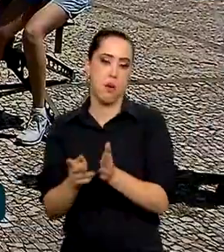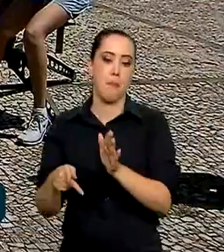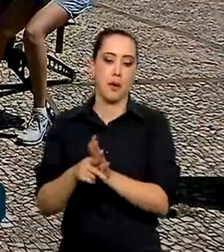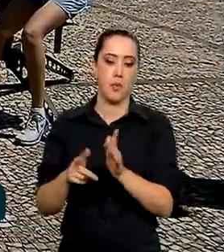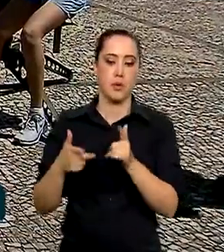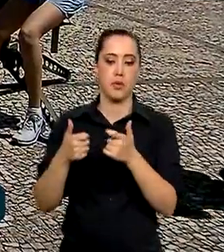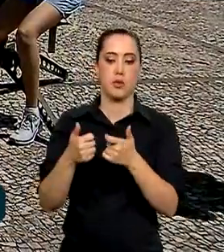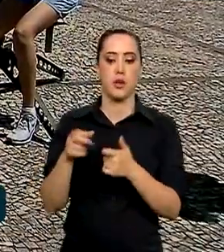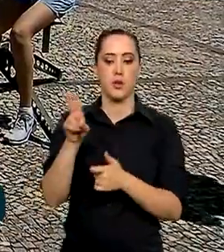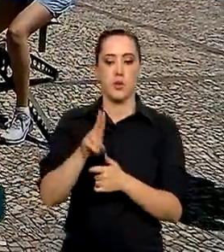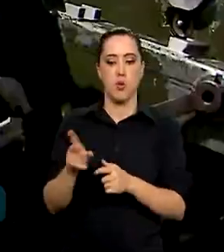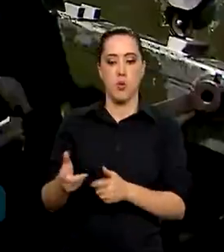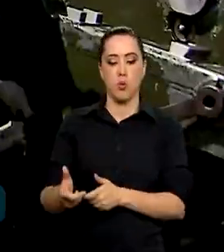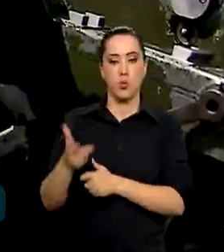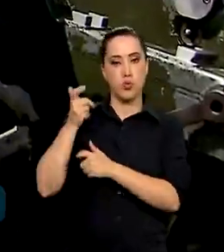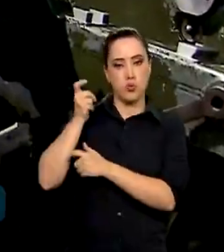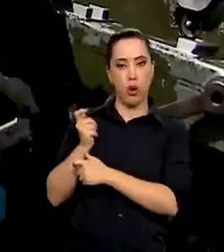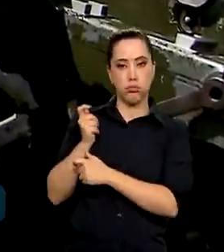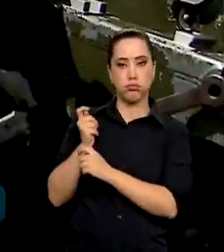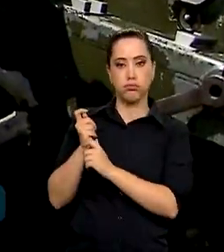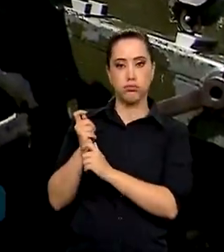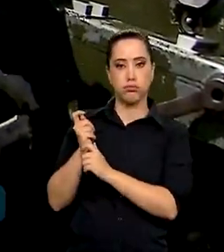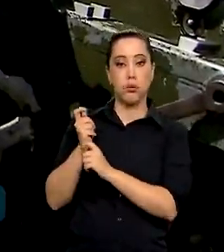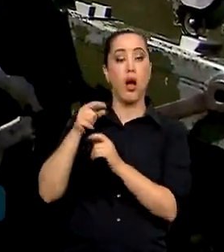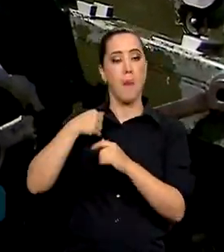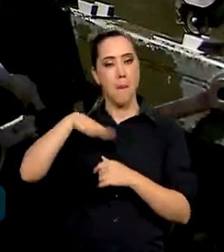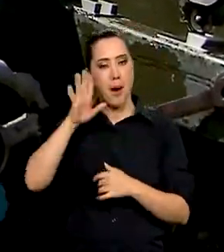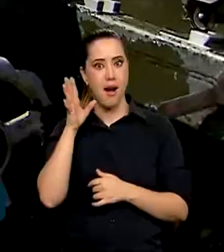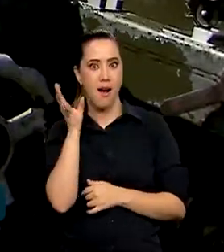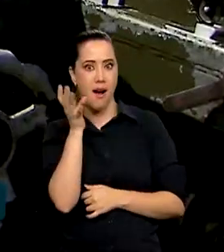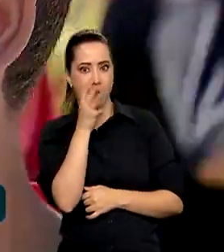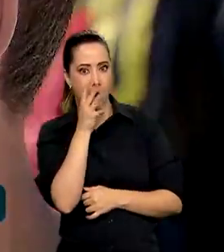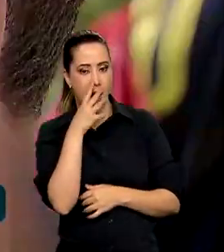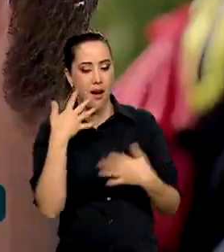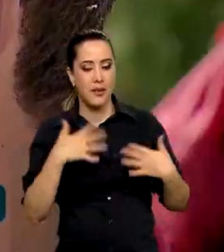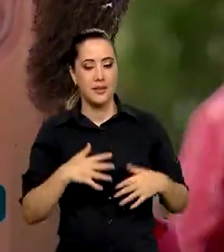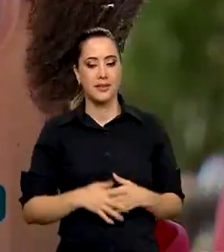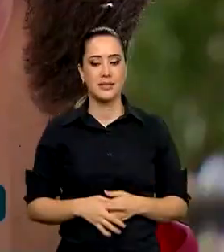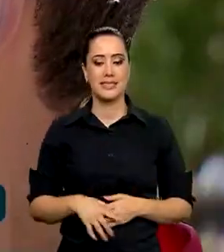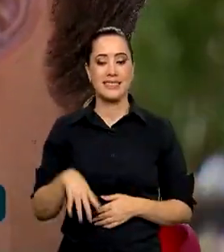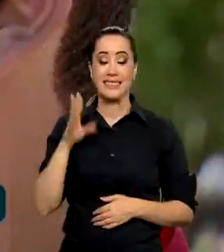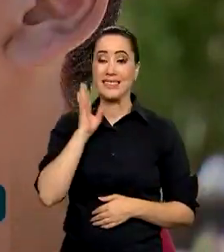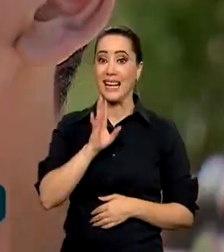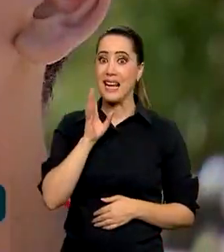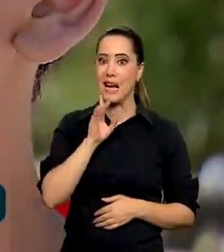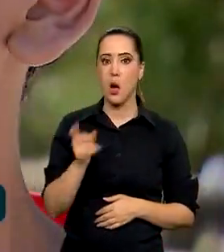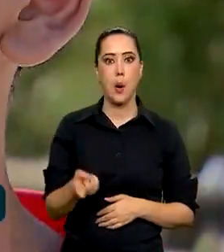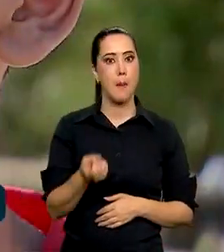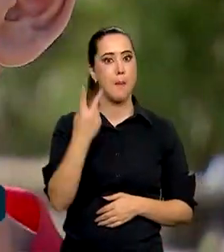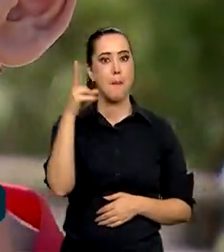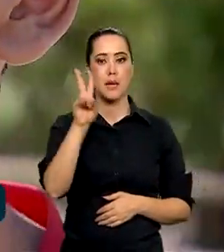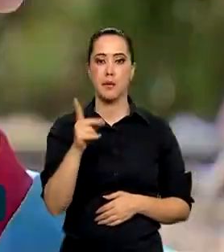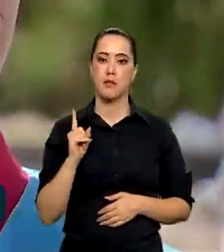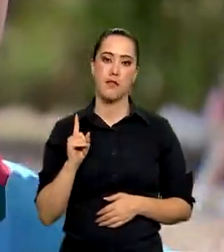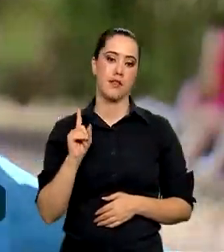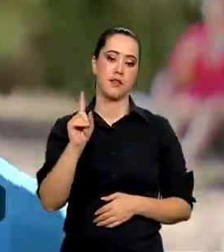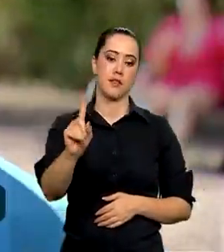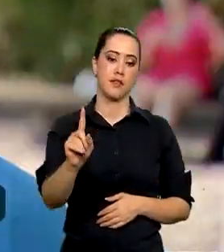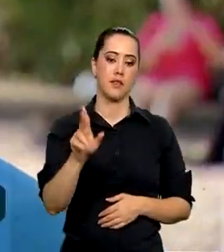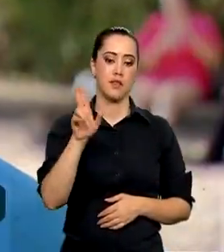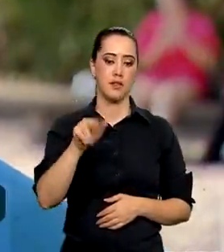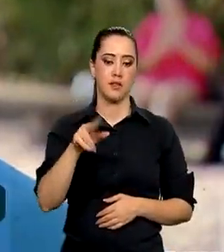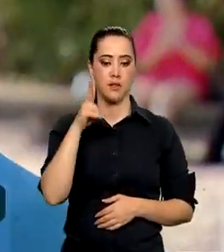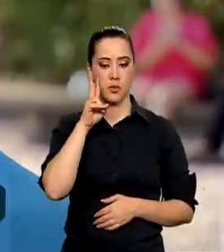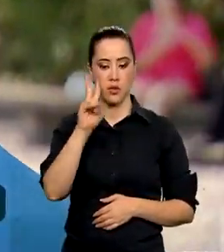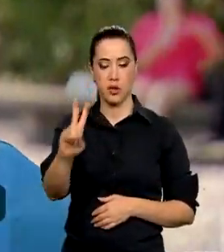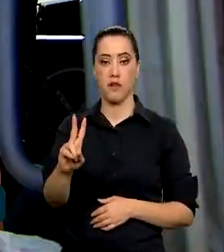manusear um canhão, trouxe ainda mais encantamento. Tô achando muito legal, é a primeira vez que eu tô vindo aqui, e eu também nunca